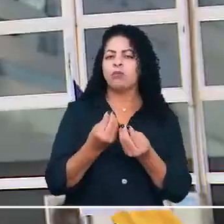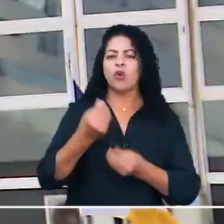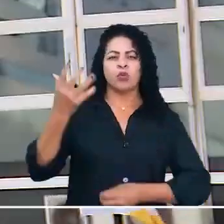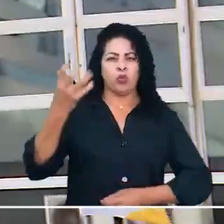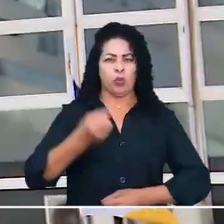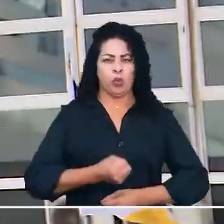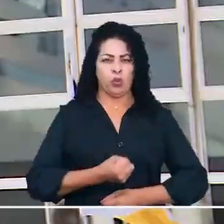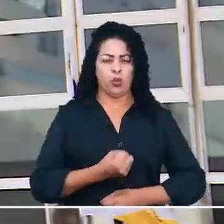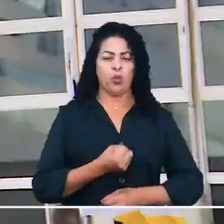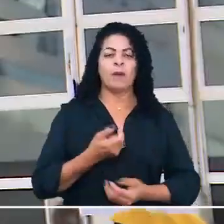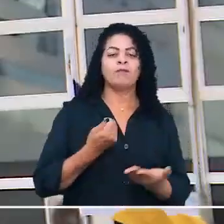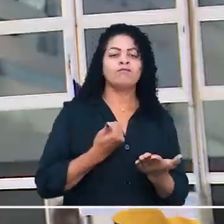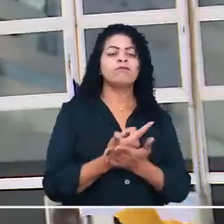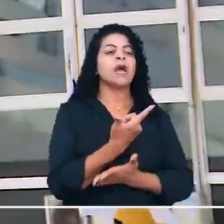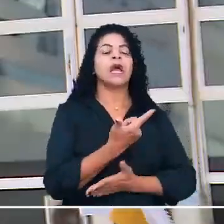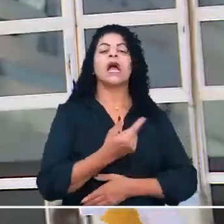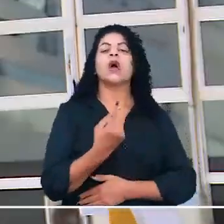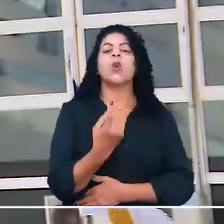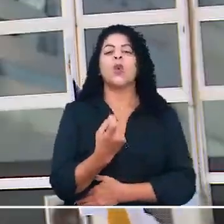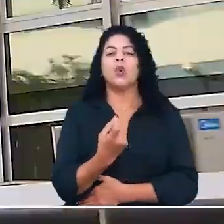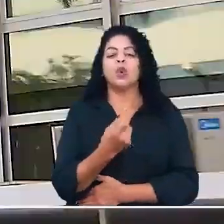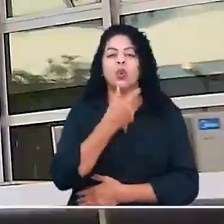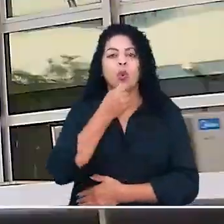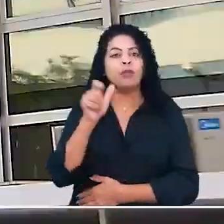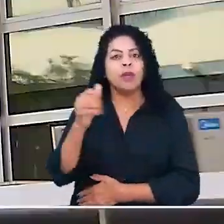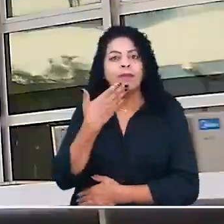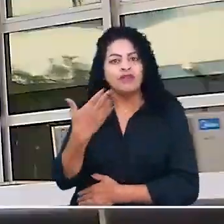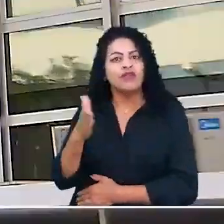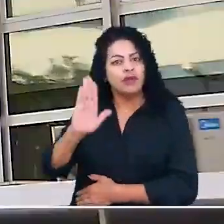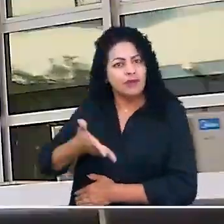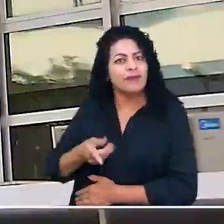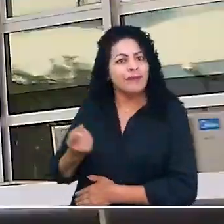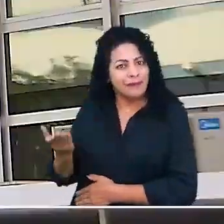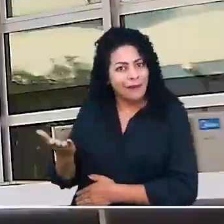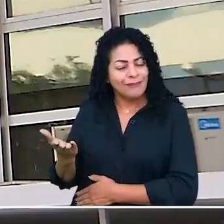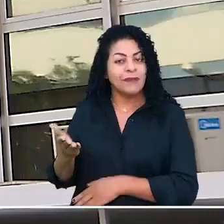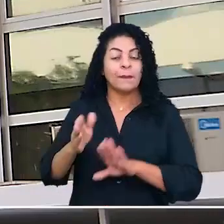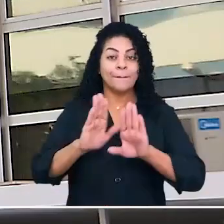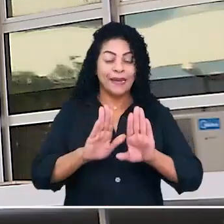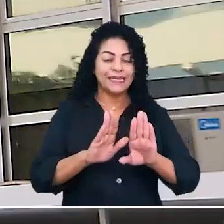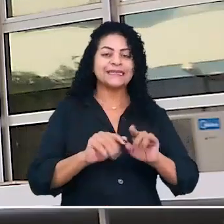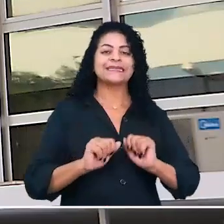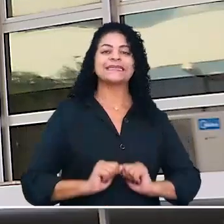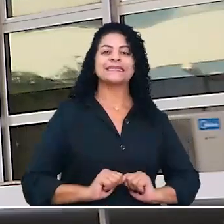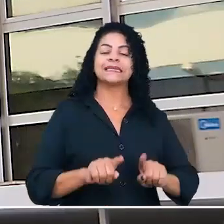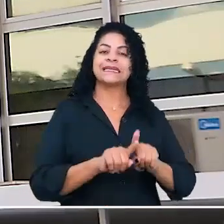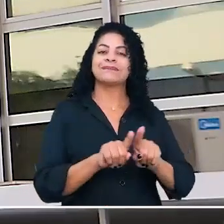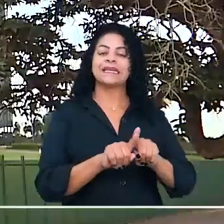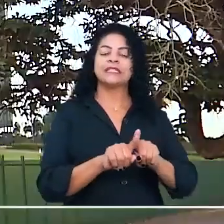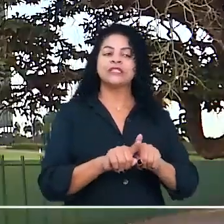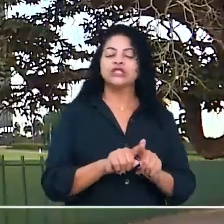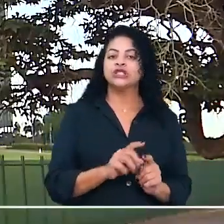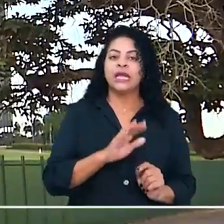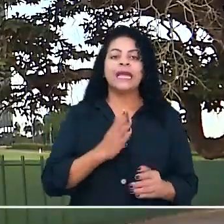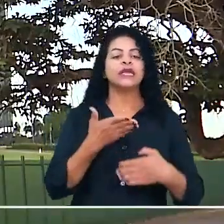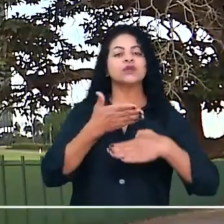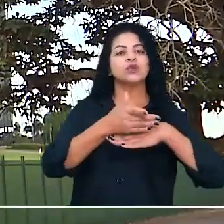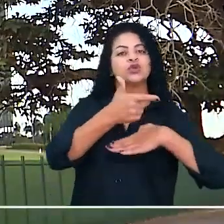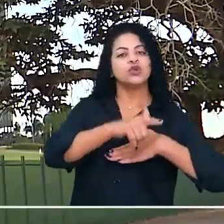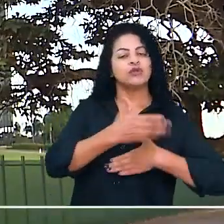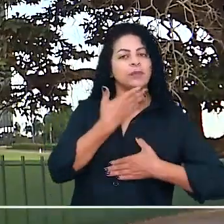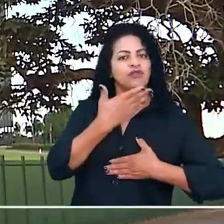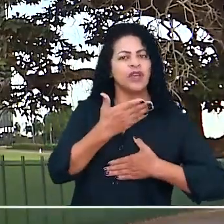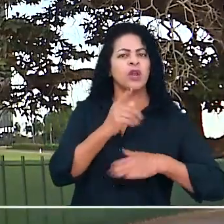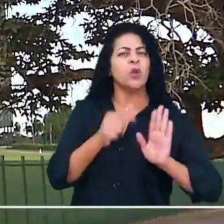paga em parcela única, conforme pediu o trabalhador. O consórcio que administra o BRT, então, entrou com recurso no